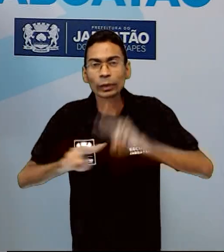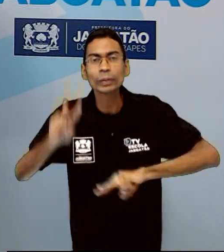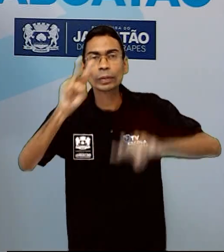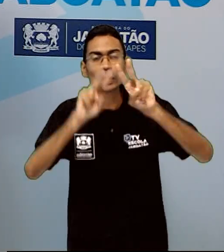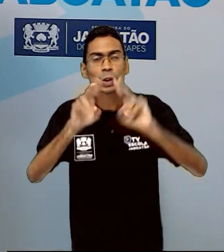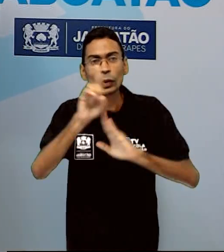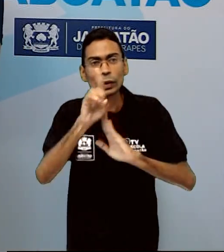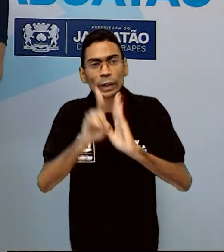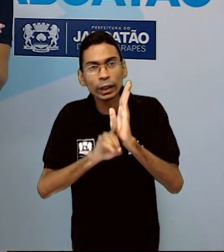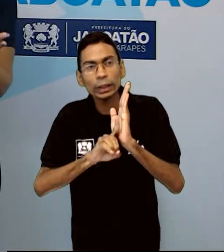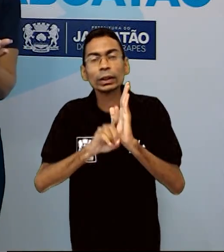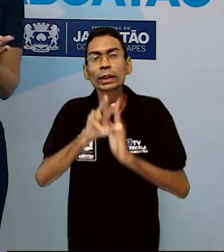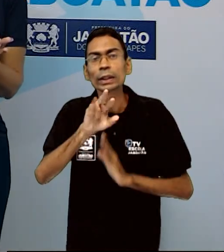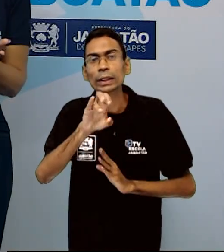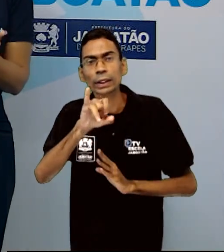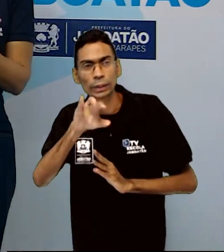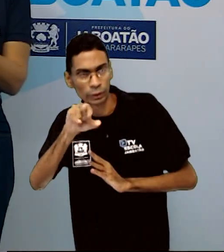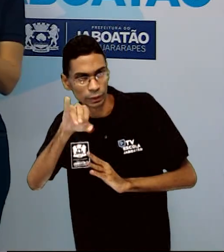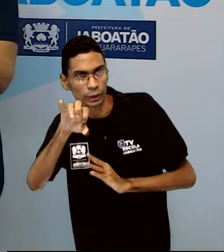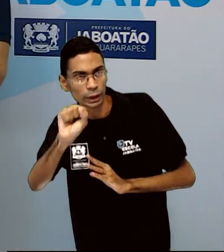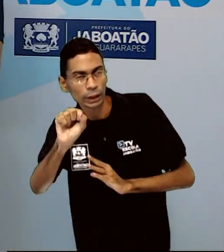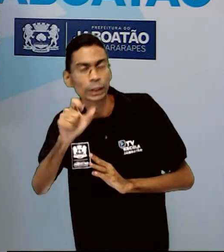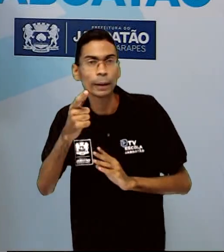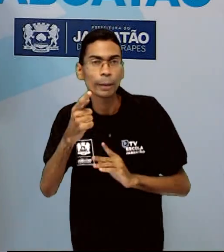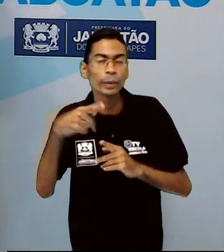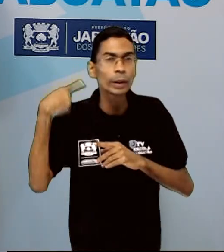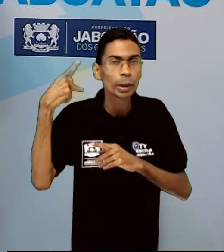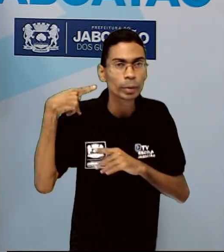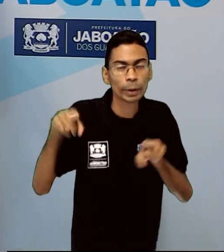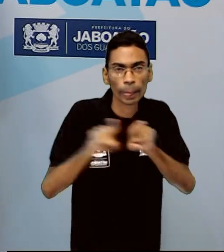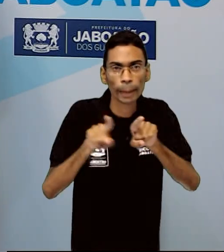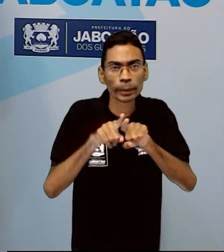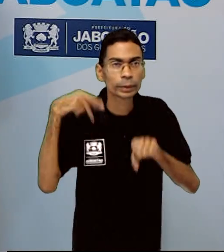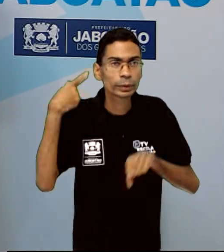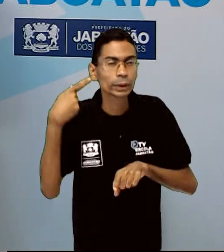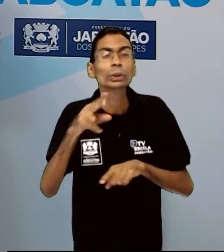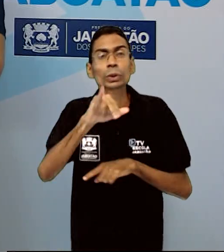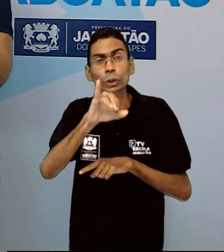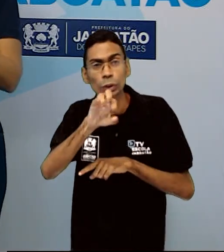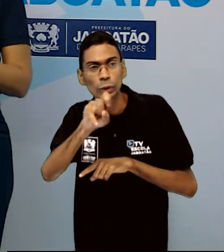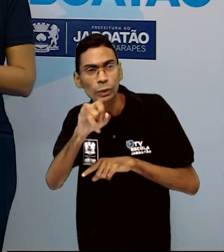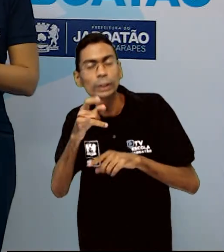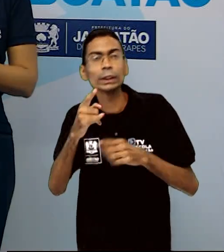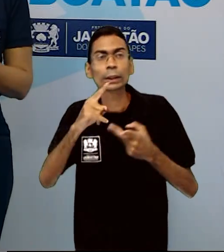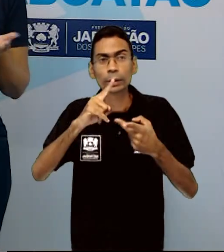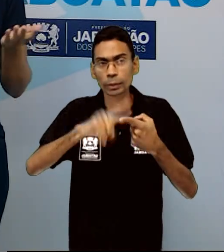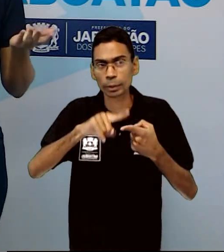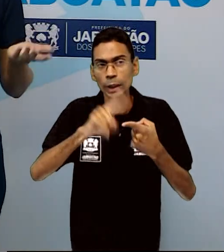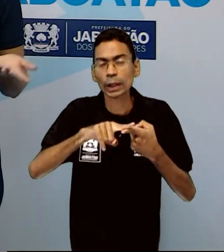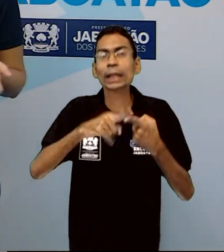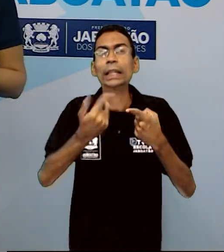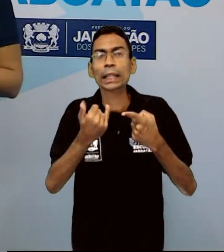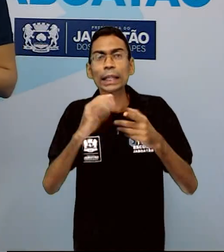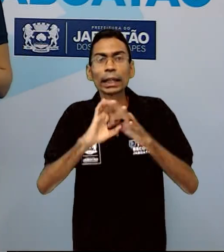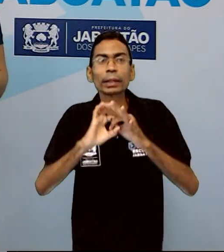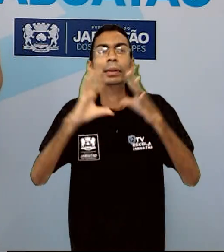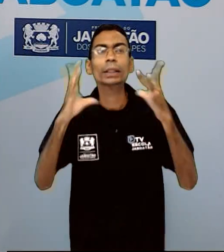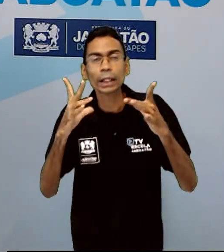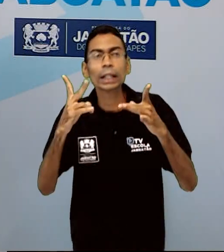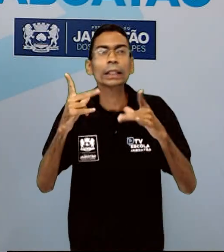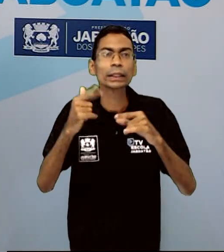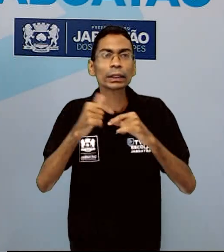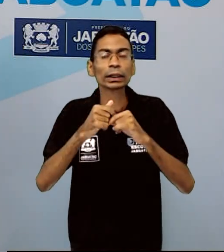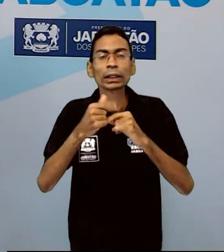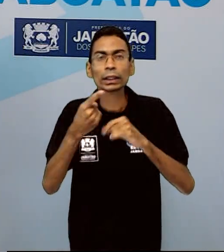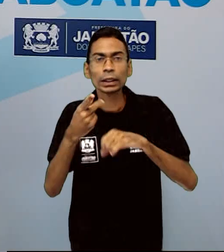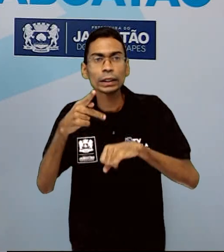políticos. Os direitos civis são os direitos fundamentais à vida, à liberdade, à propriedade privada